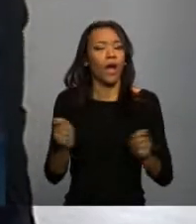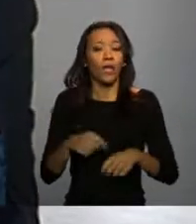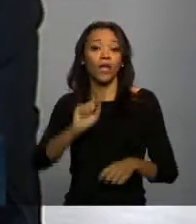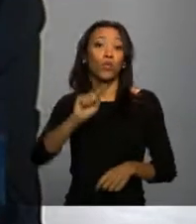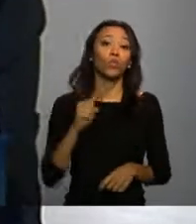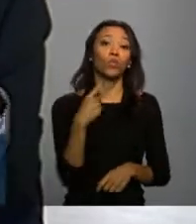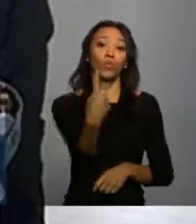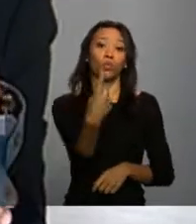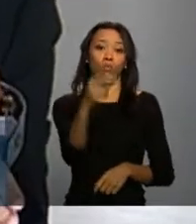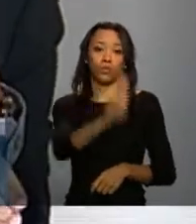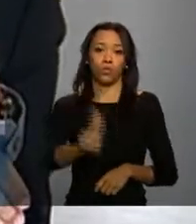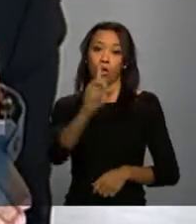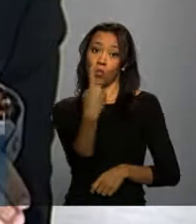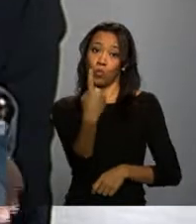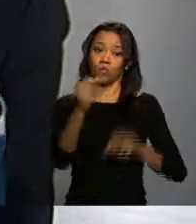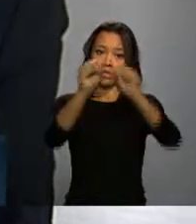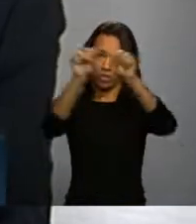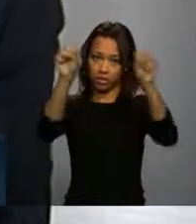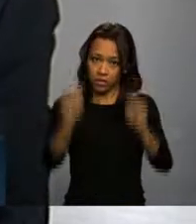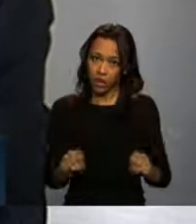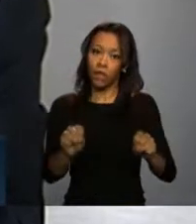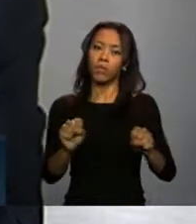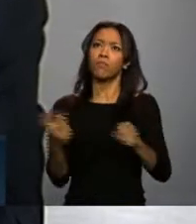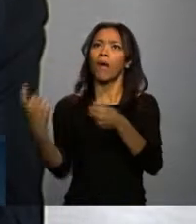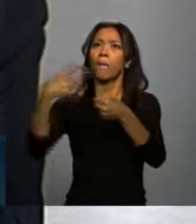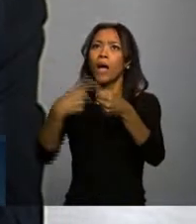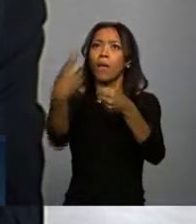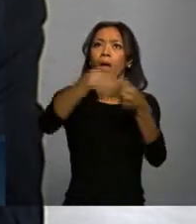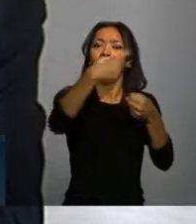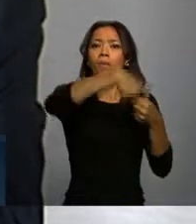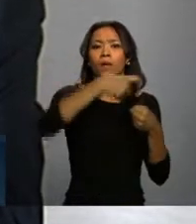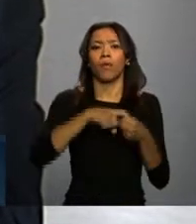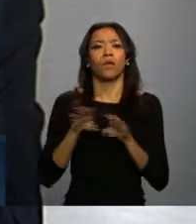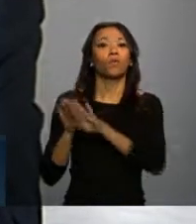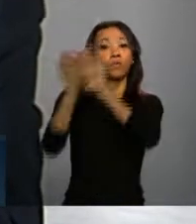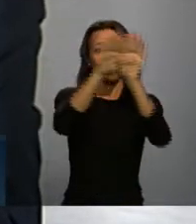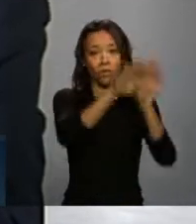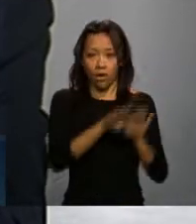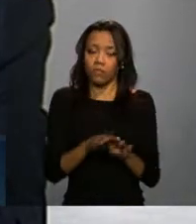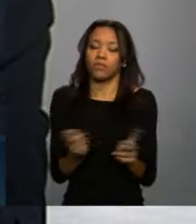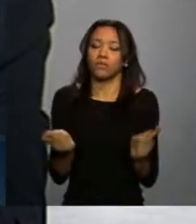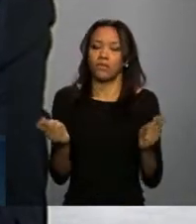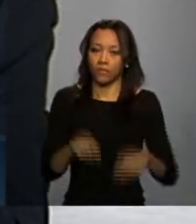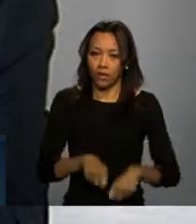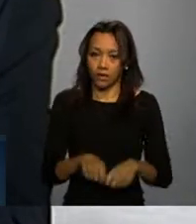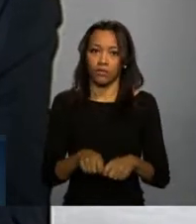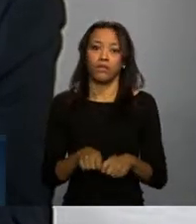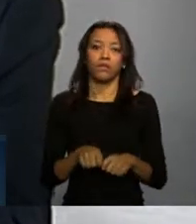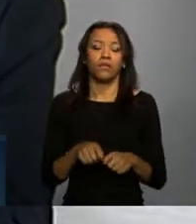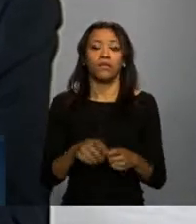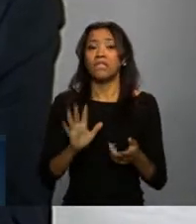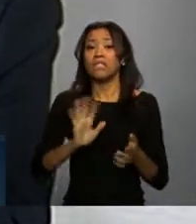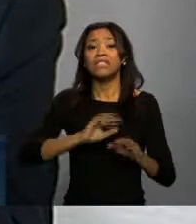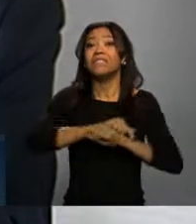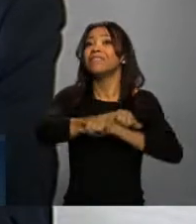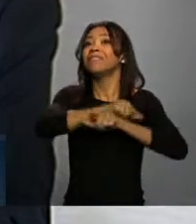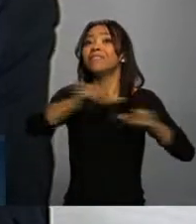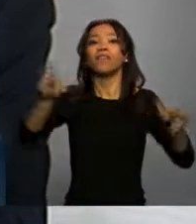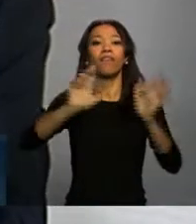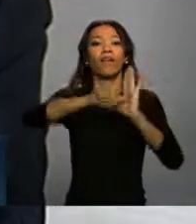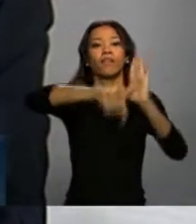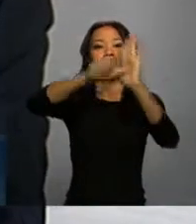olhando para essas singularidades, mas que não deixa ninguém para trás, não deixa ninguém para trás, que vai dando condições